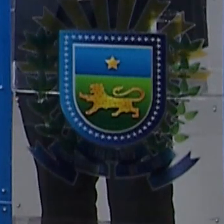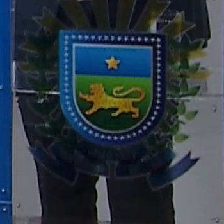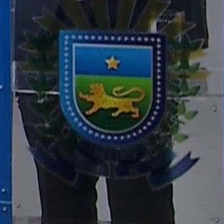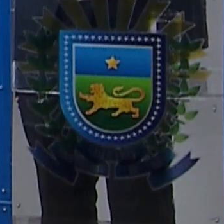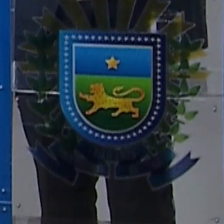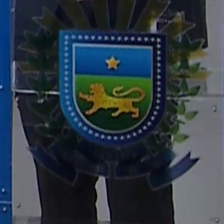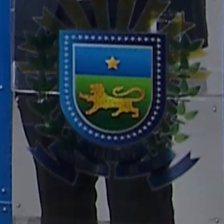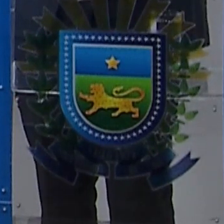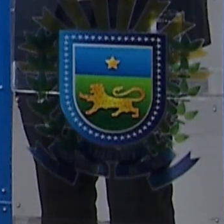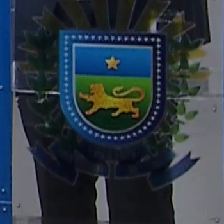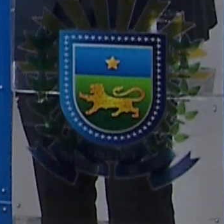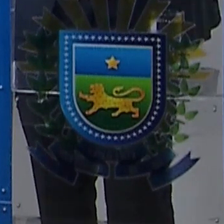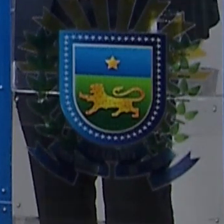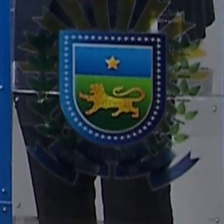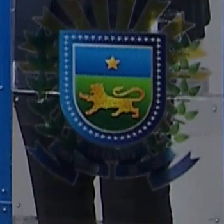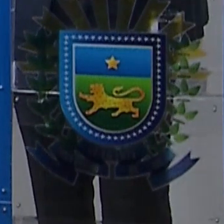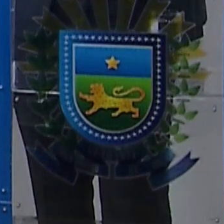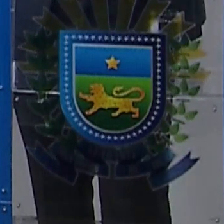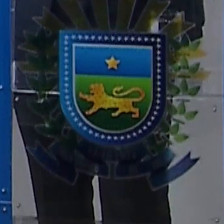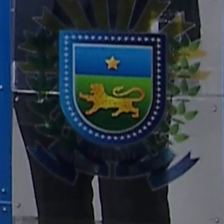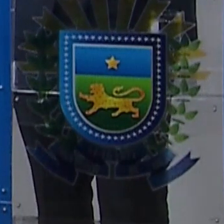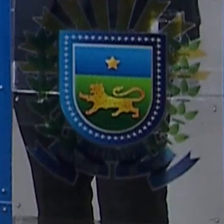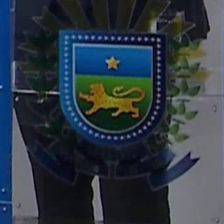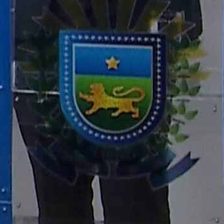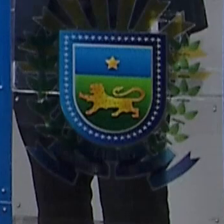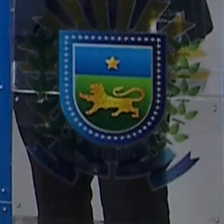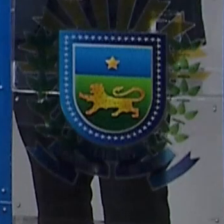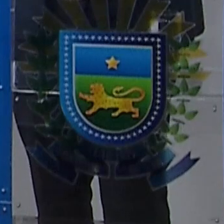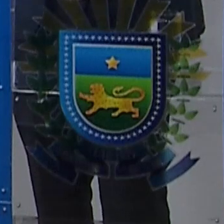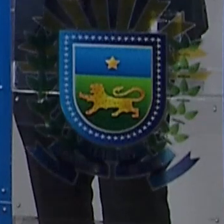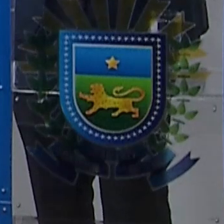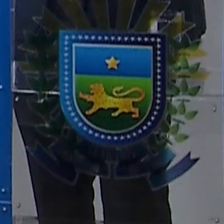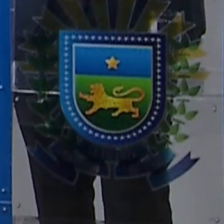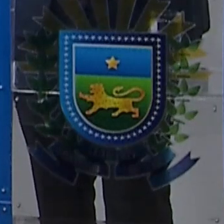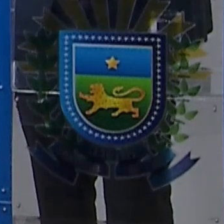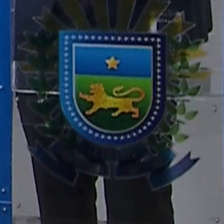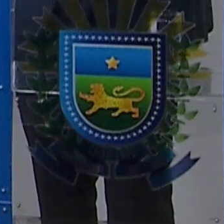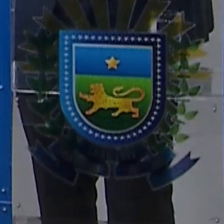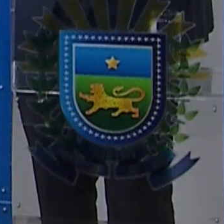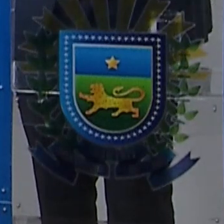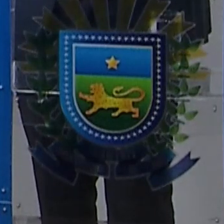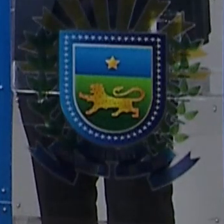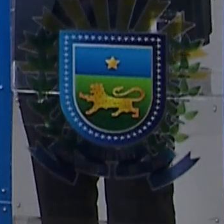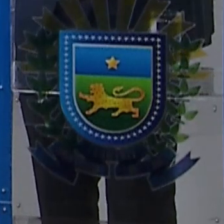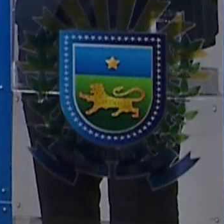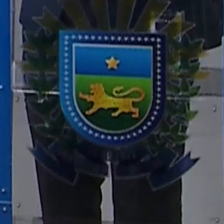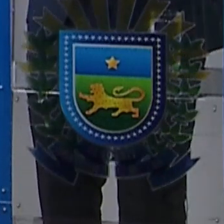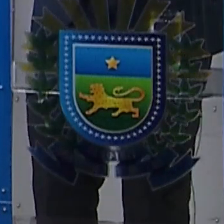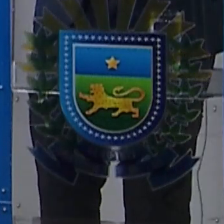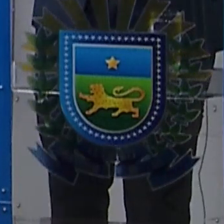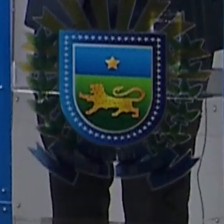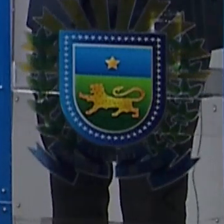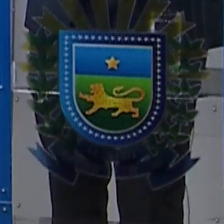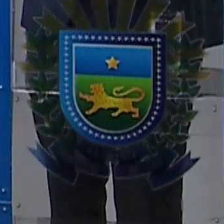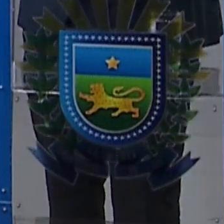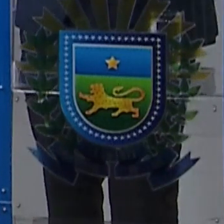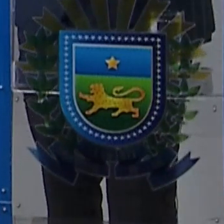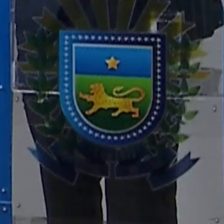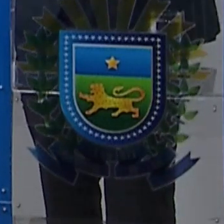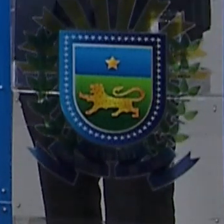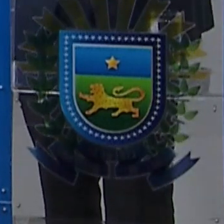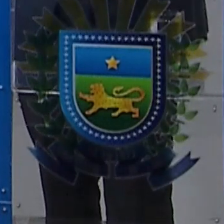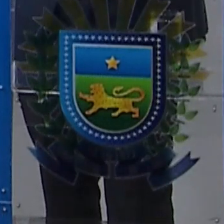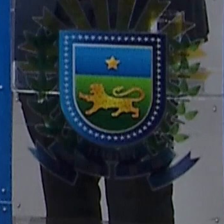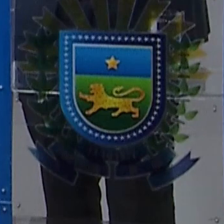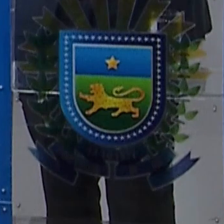também prevista no regimento interno aqui da Casa de Leis. O governador do estado sempre faz a entrega dessa